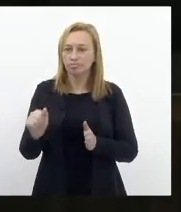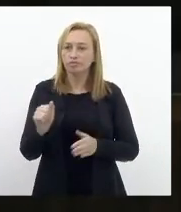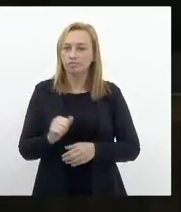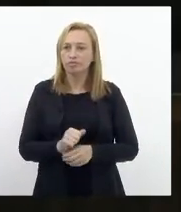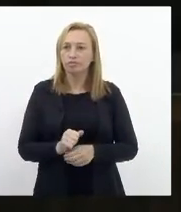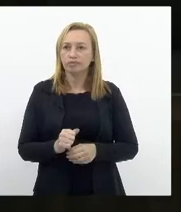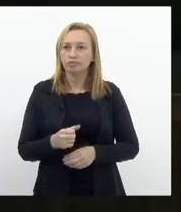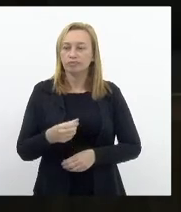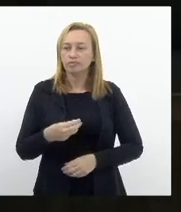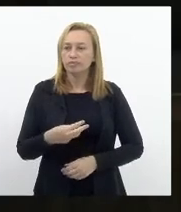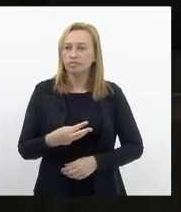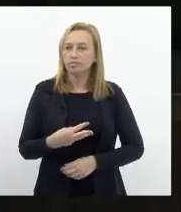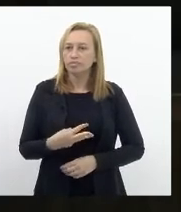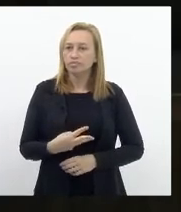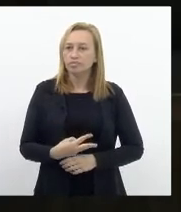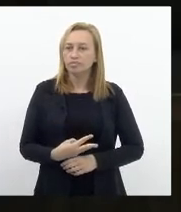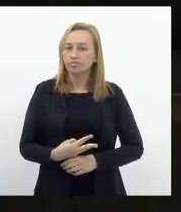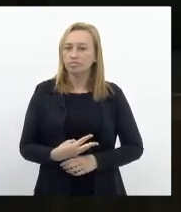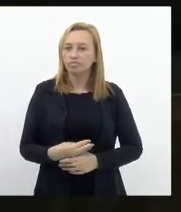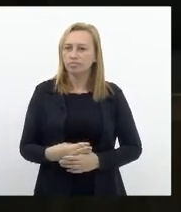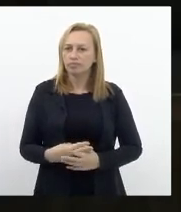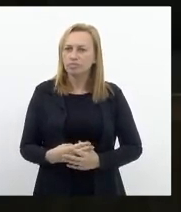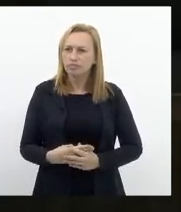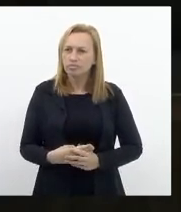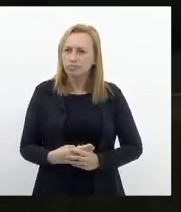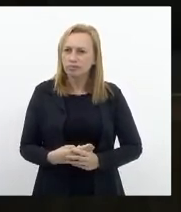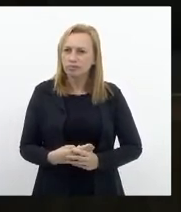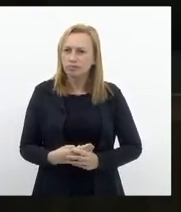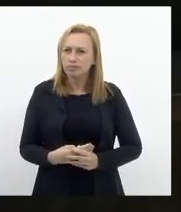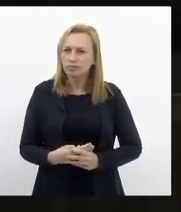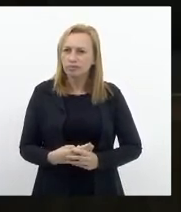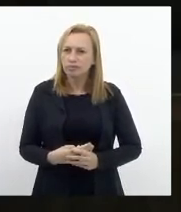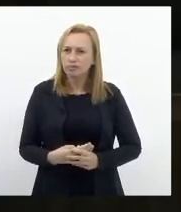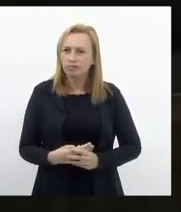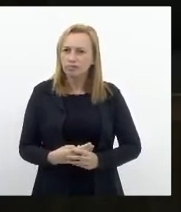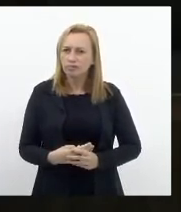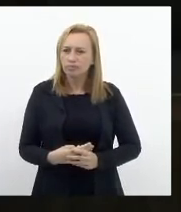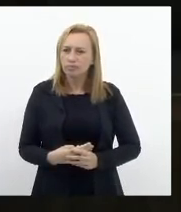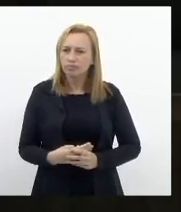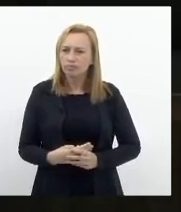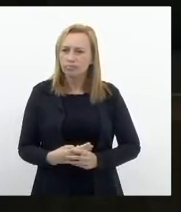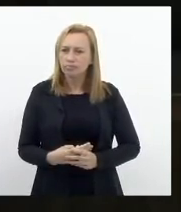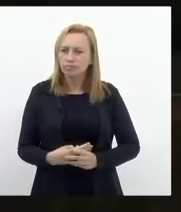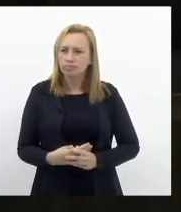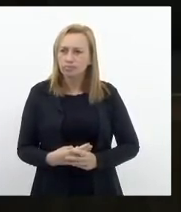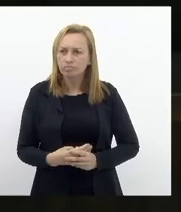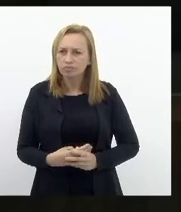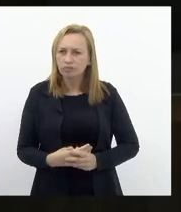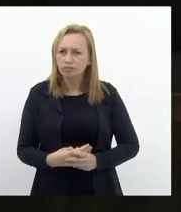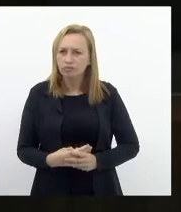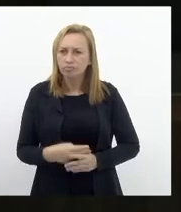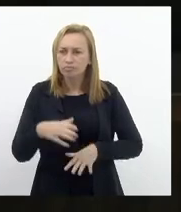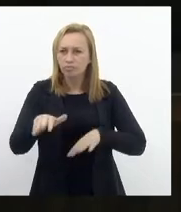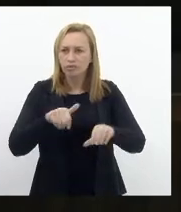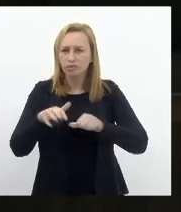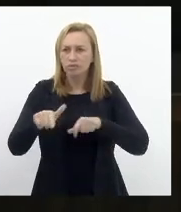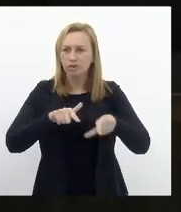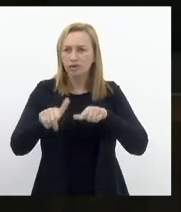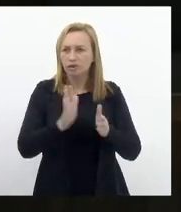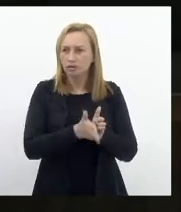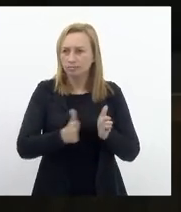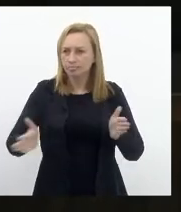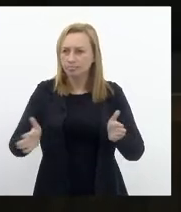a terceira... Não. Antes, porém, está encerrada a sessão. A presidência chama os trabalhos à ordem.